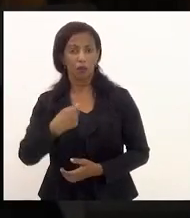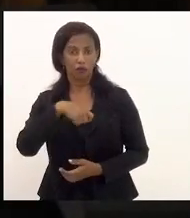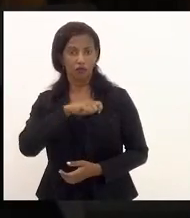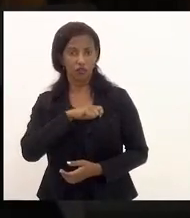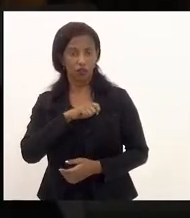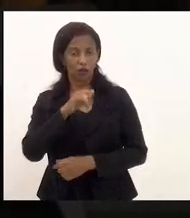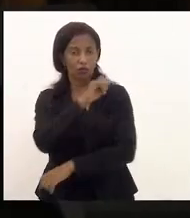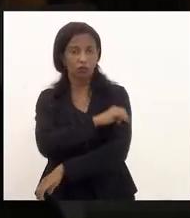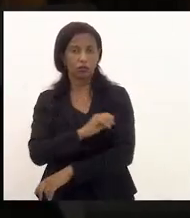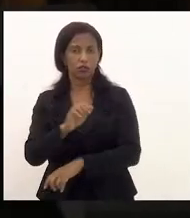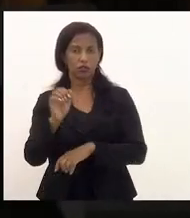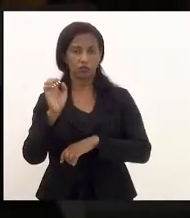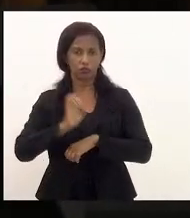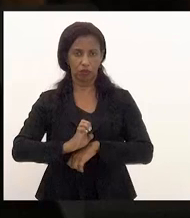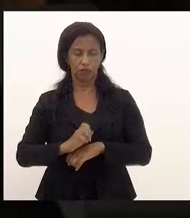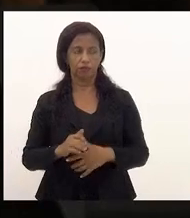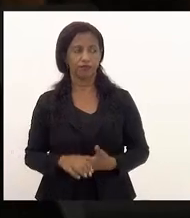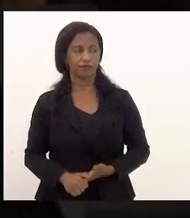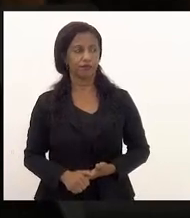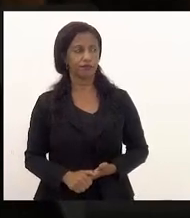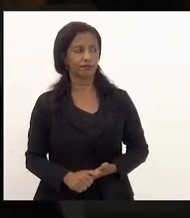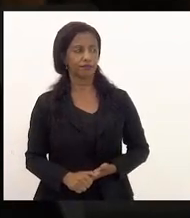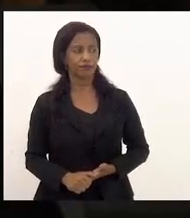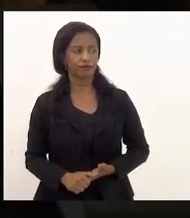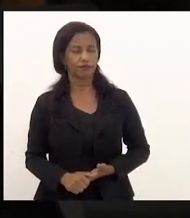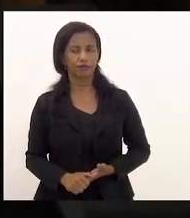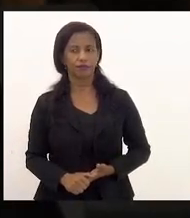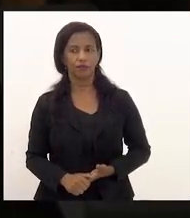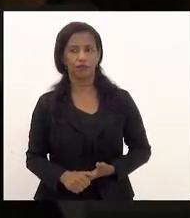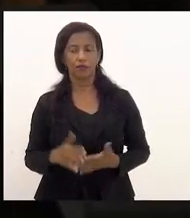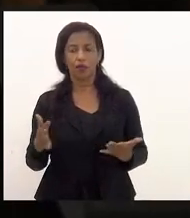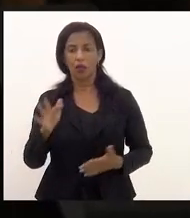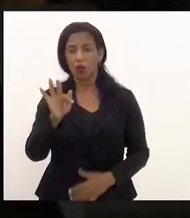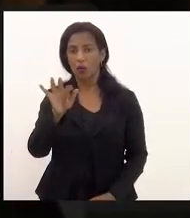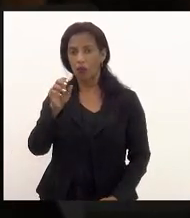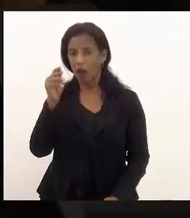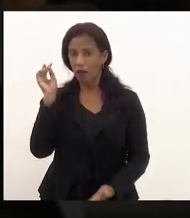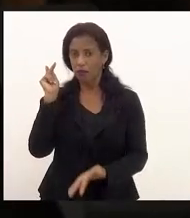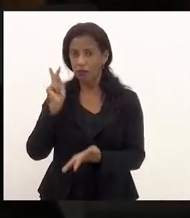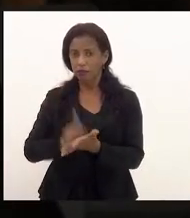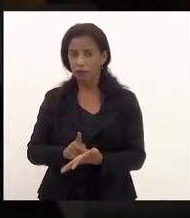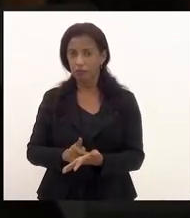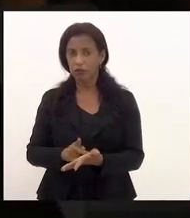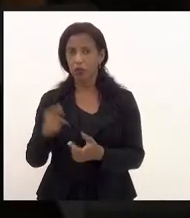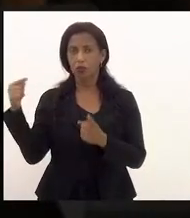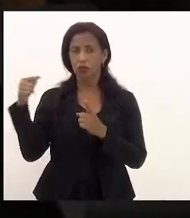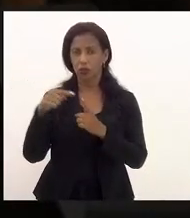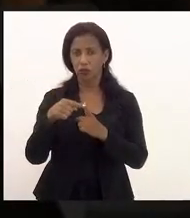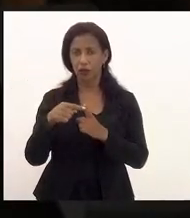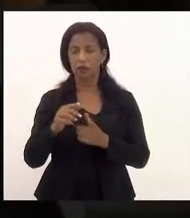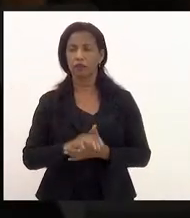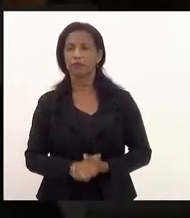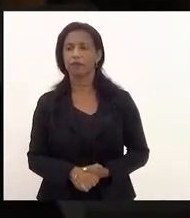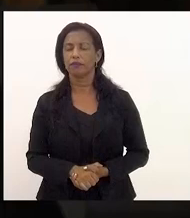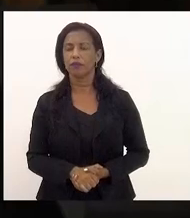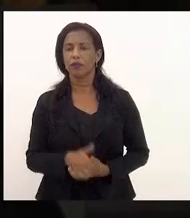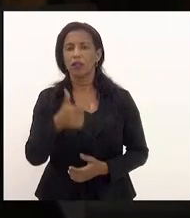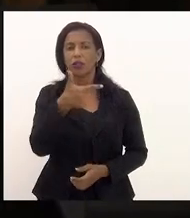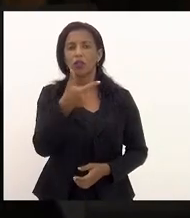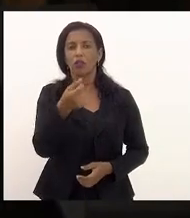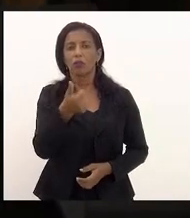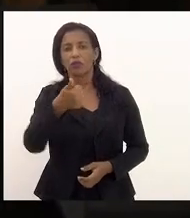Rio de Janeiro ora fato concreto e comprovado e objetivado que em